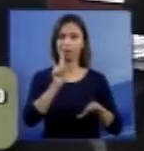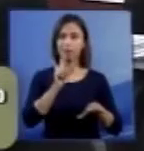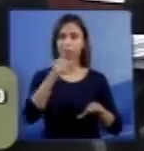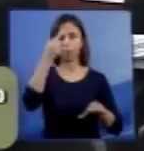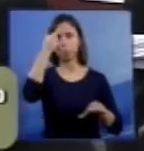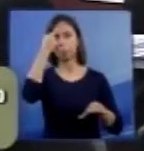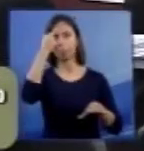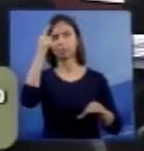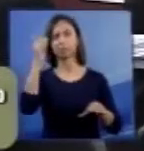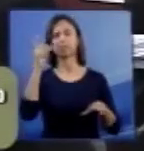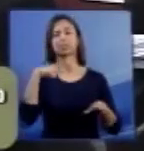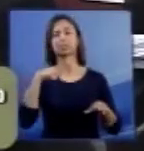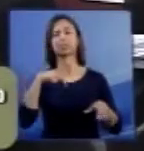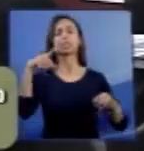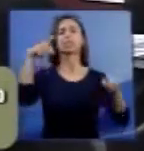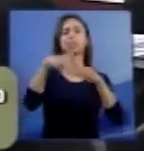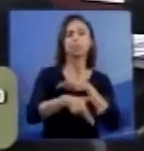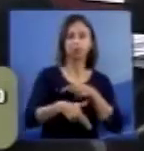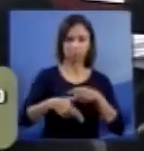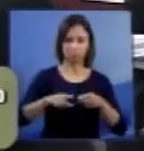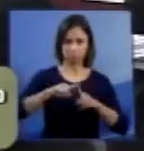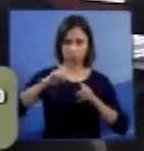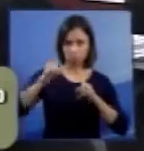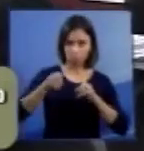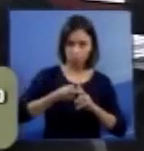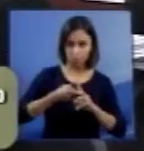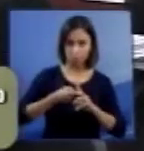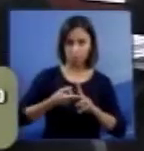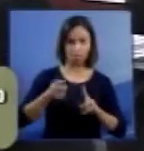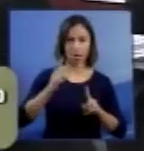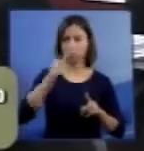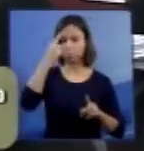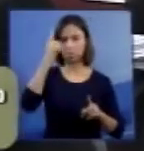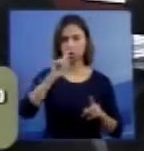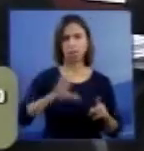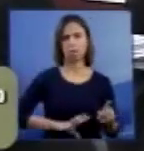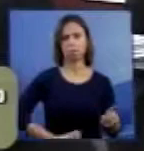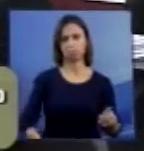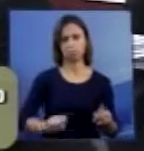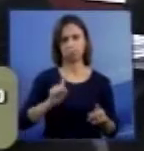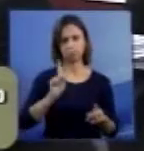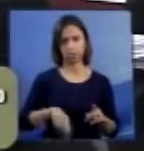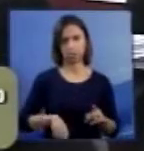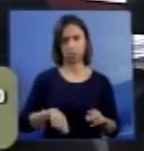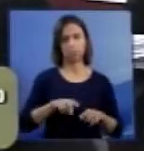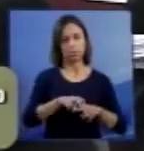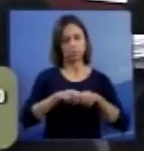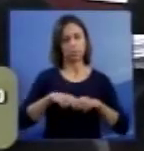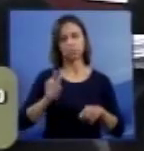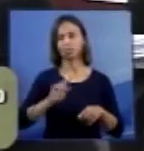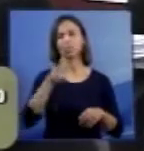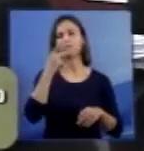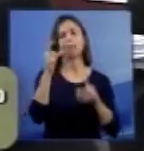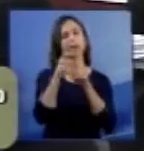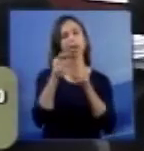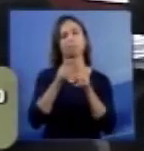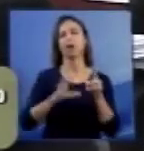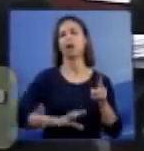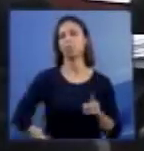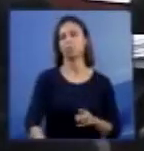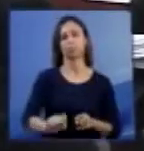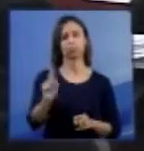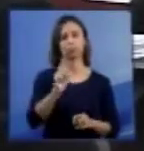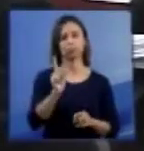interrupção da gestação de feto enencefálico como aborto. E, portanto, nós não utilizamos este termo. O